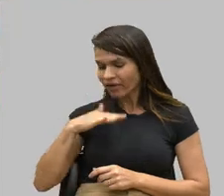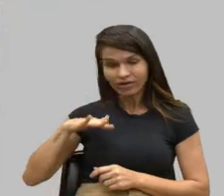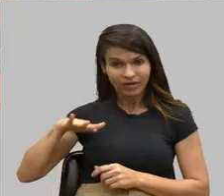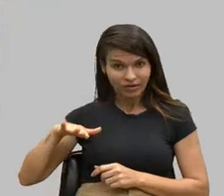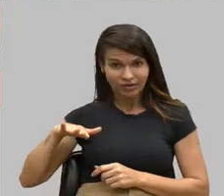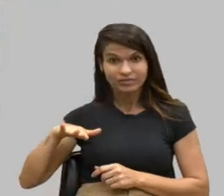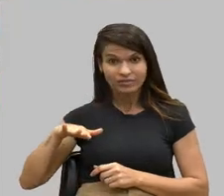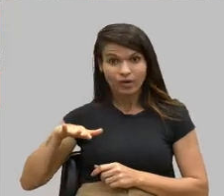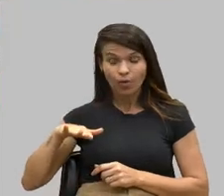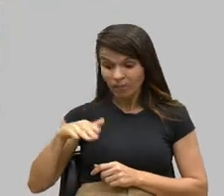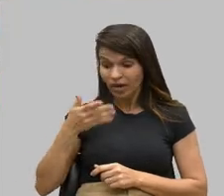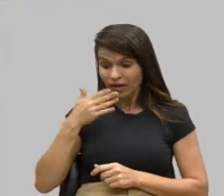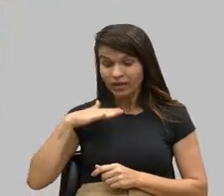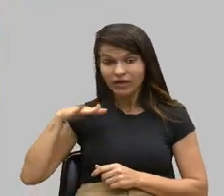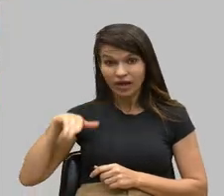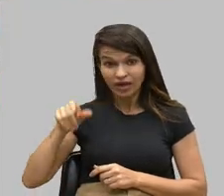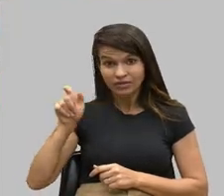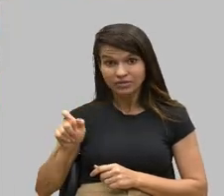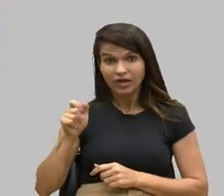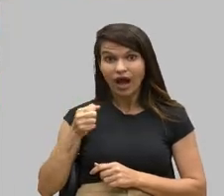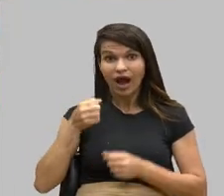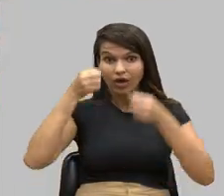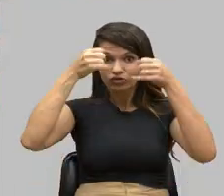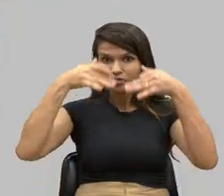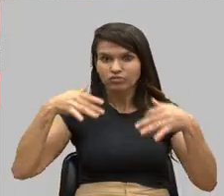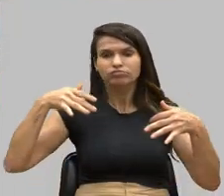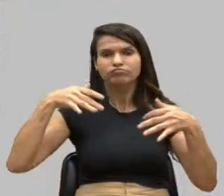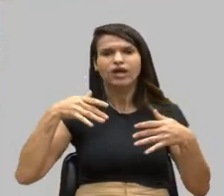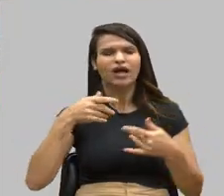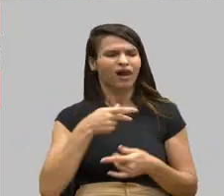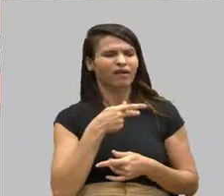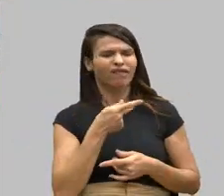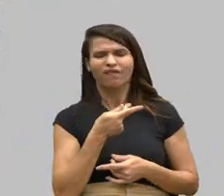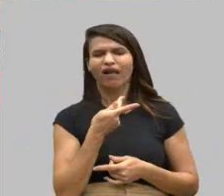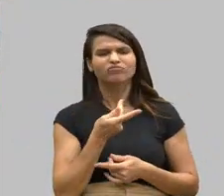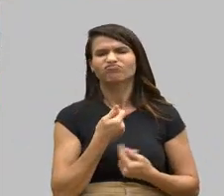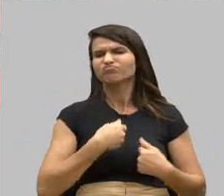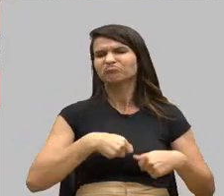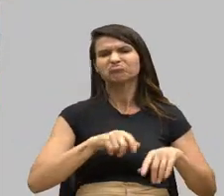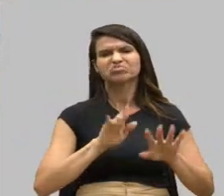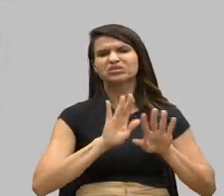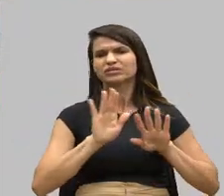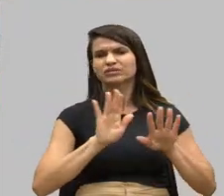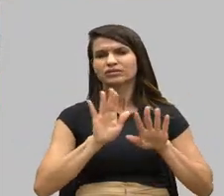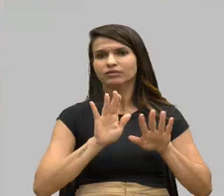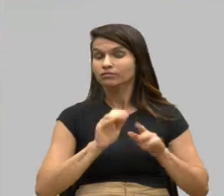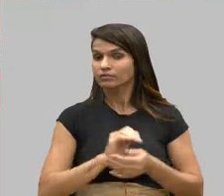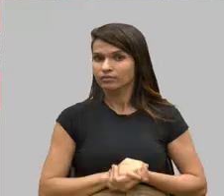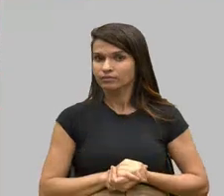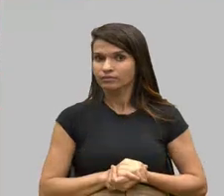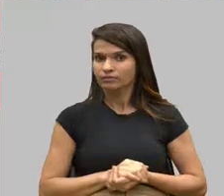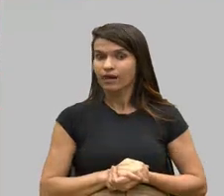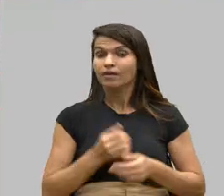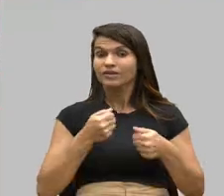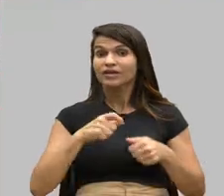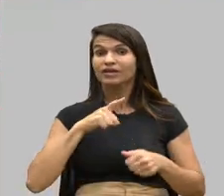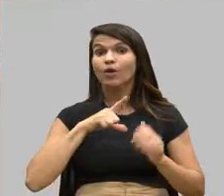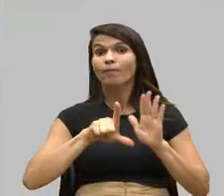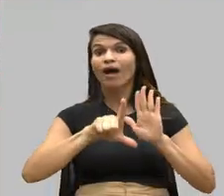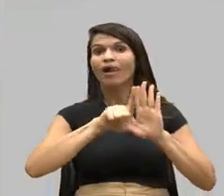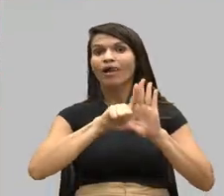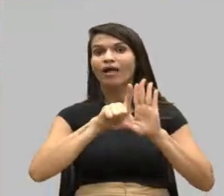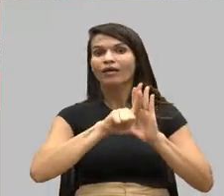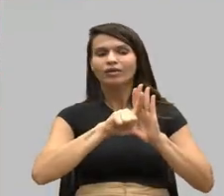uma criança autista, ela dá um veredicto que ela não precisa? Deveria existir uma lei onde essas pessoas